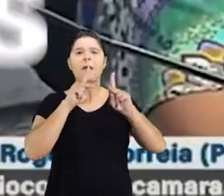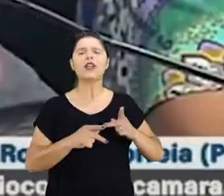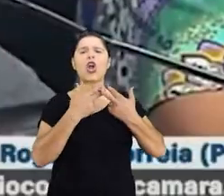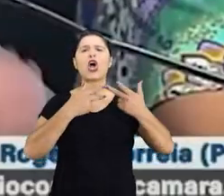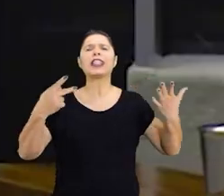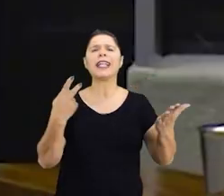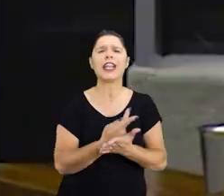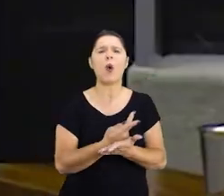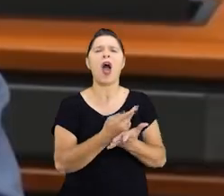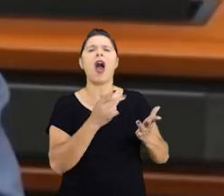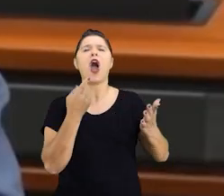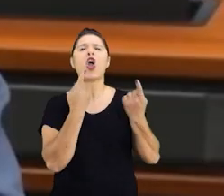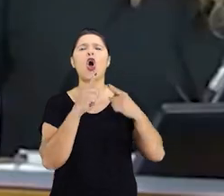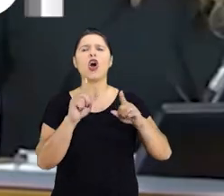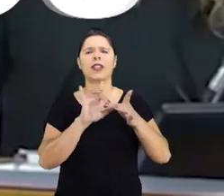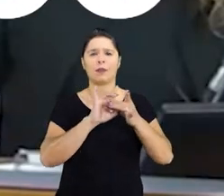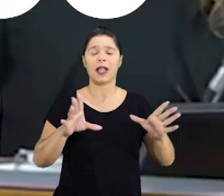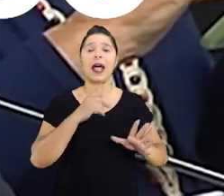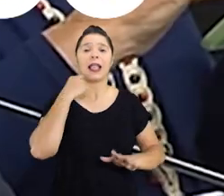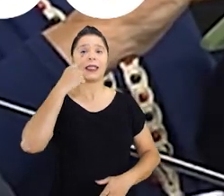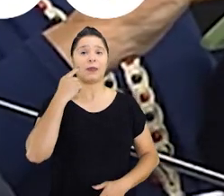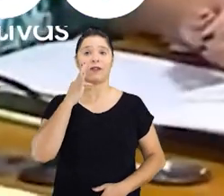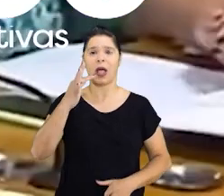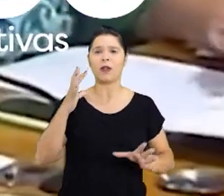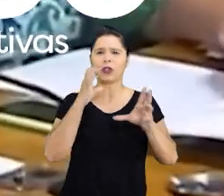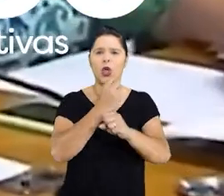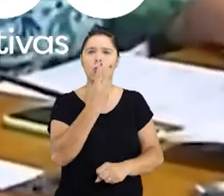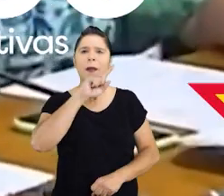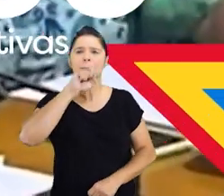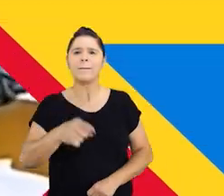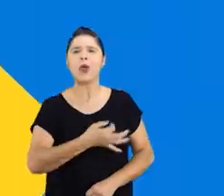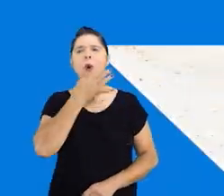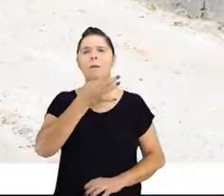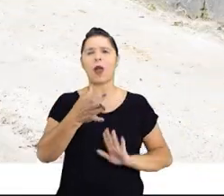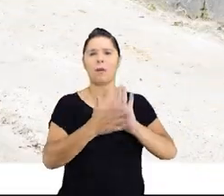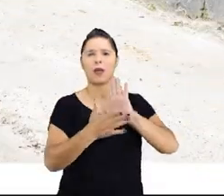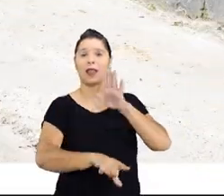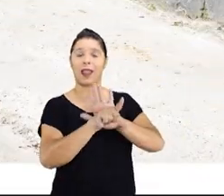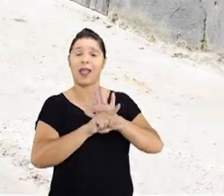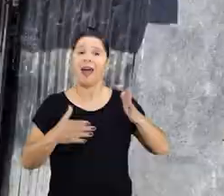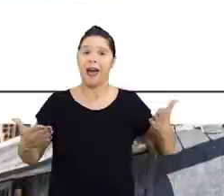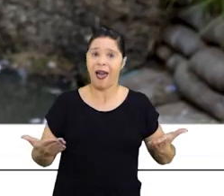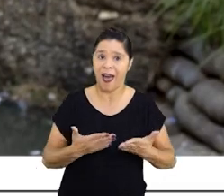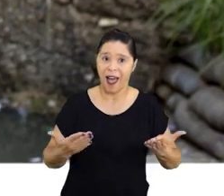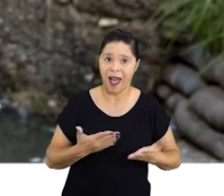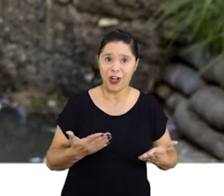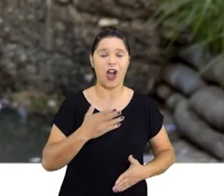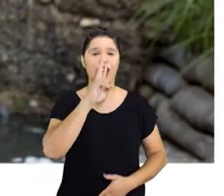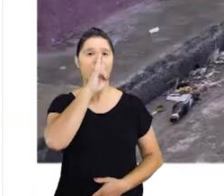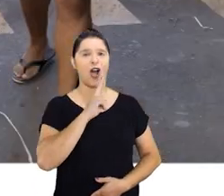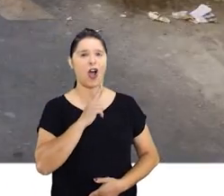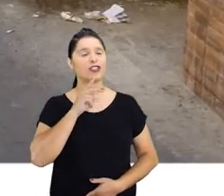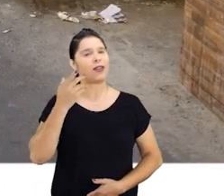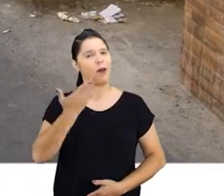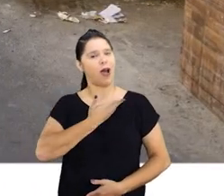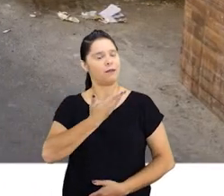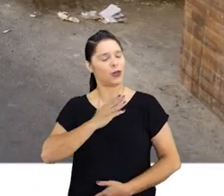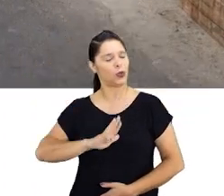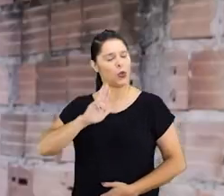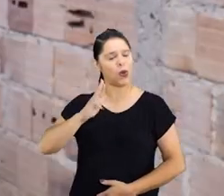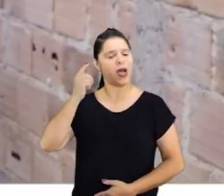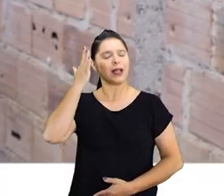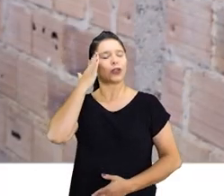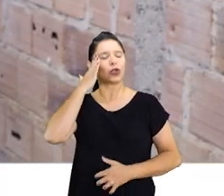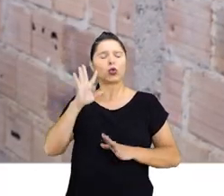Antidemocráticos. Como deputado federal, são mais de duas mil propostas legislativas. Agora, Rogério, o cara do Lula, quer pegar essa